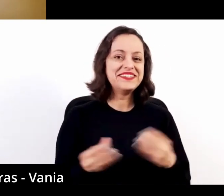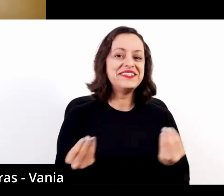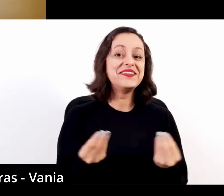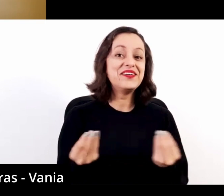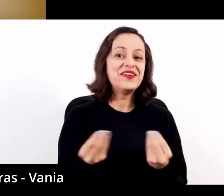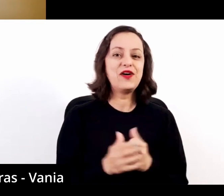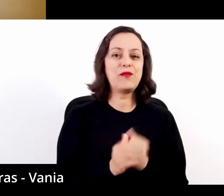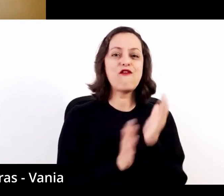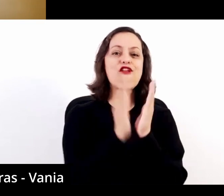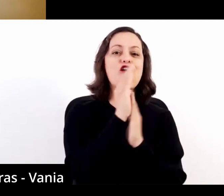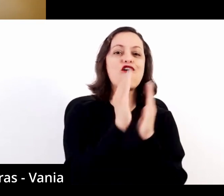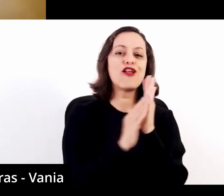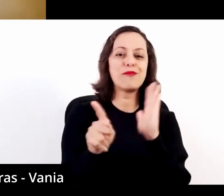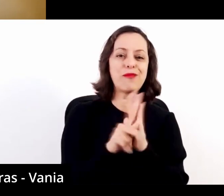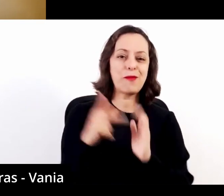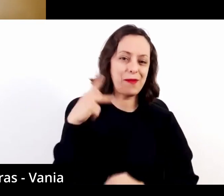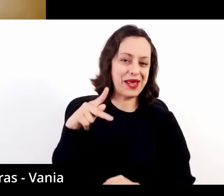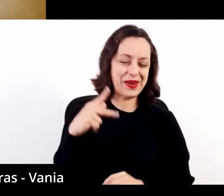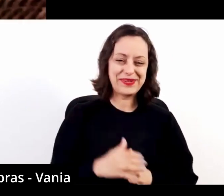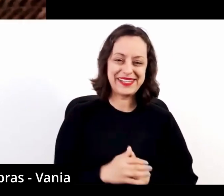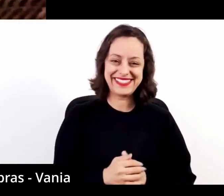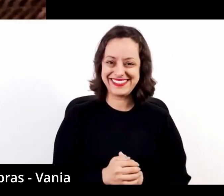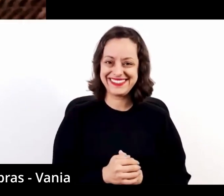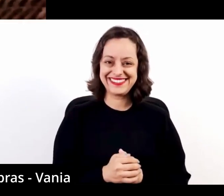folclórica paraguaia.